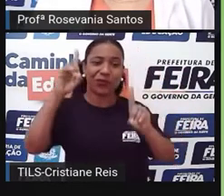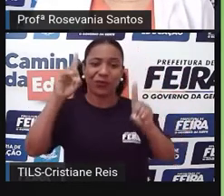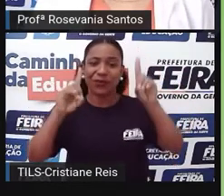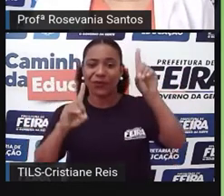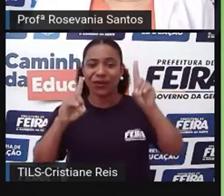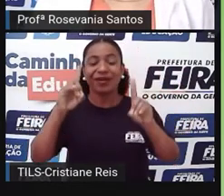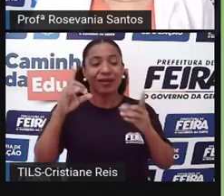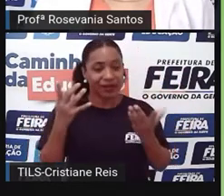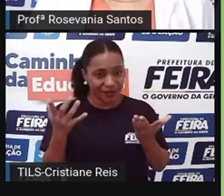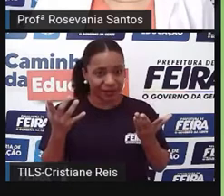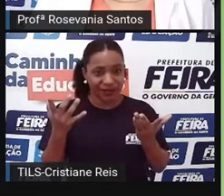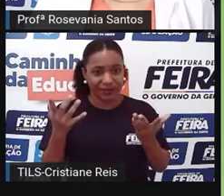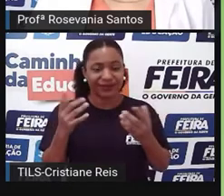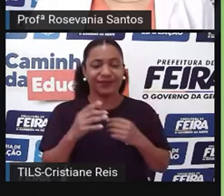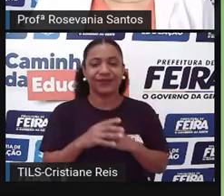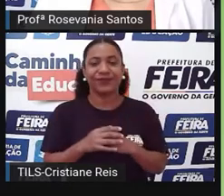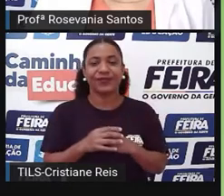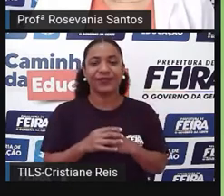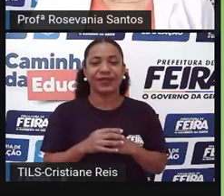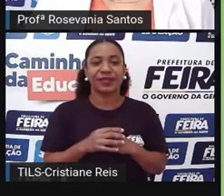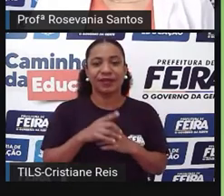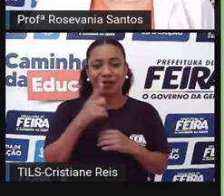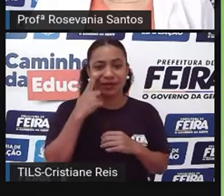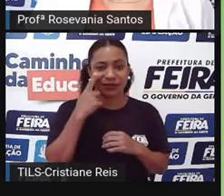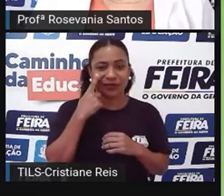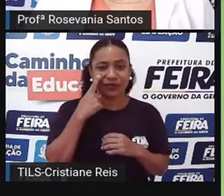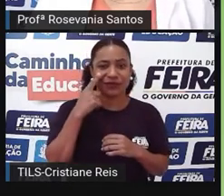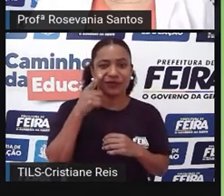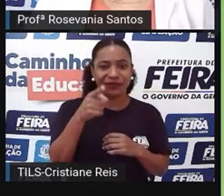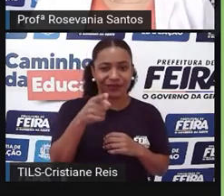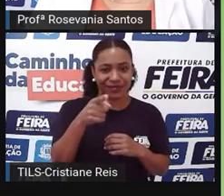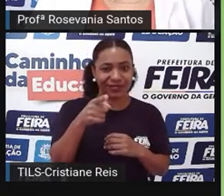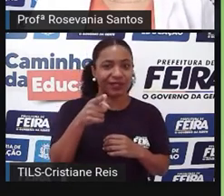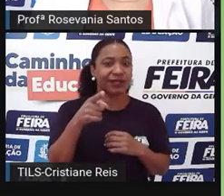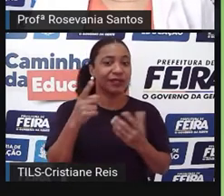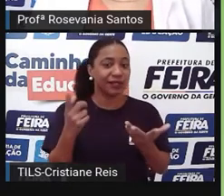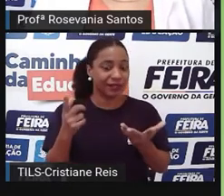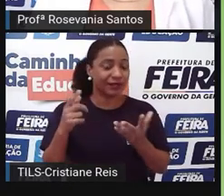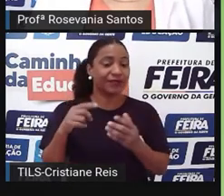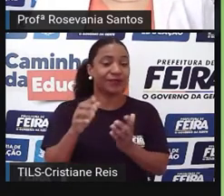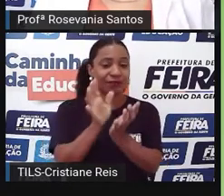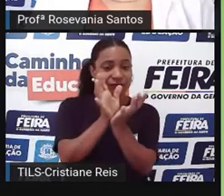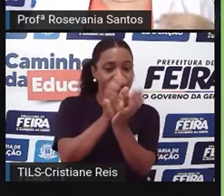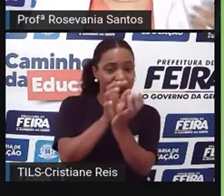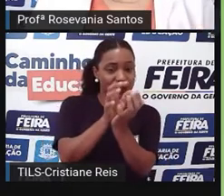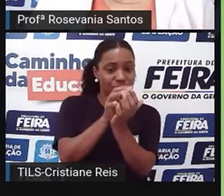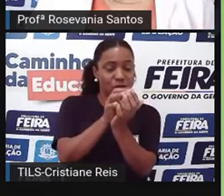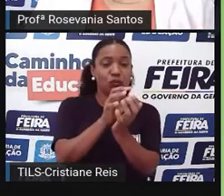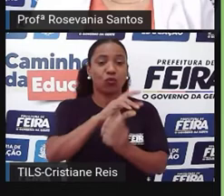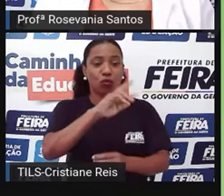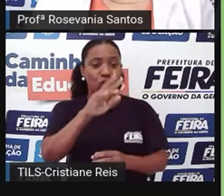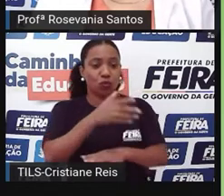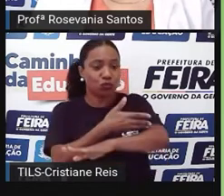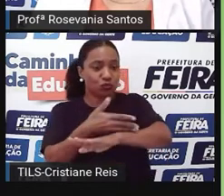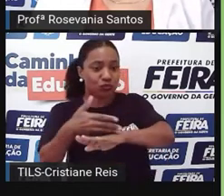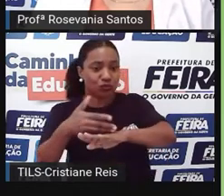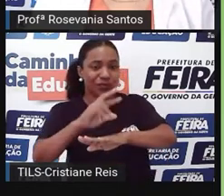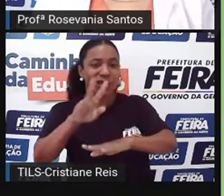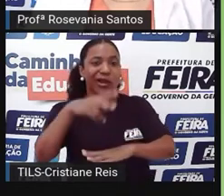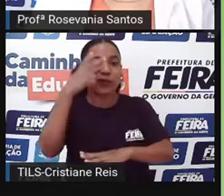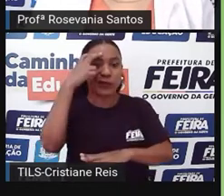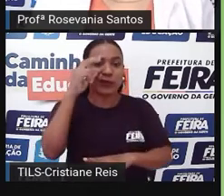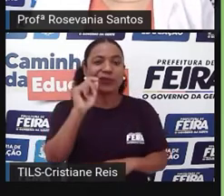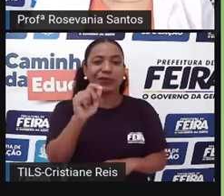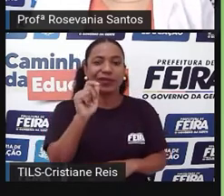local. E aqui tem a passagem, né, do Galo da Madrugada, um bloco de Carnaval bastante famoso, né,